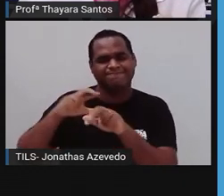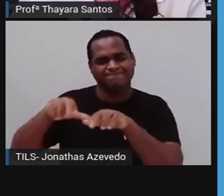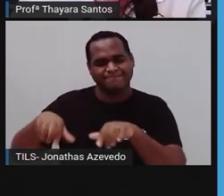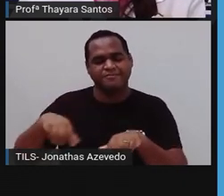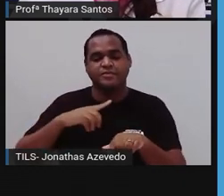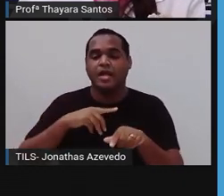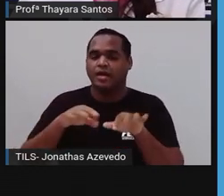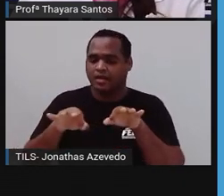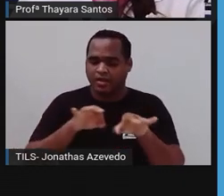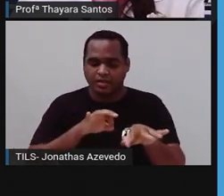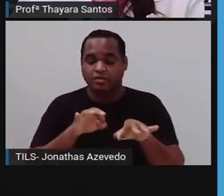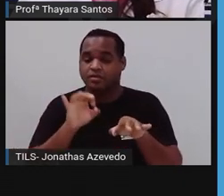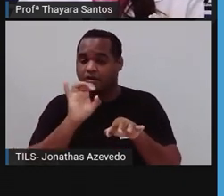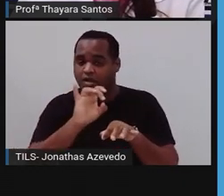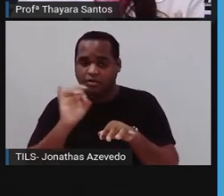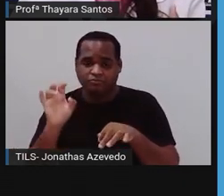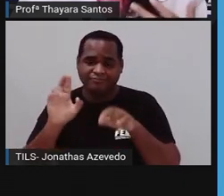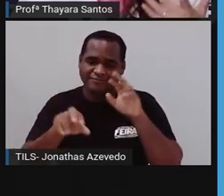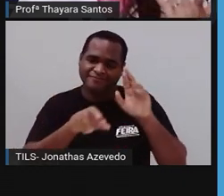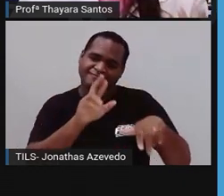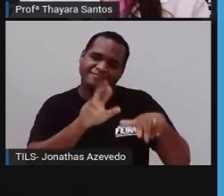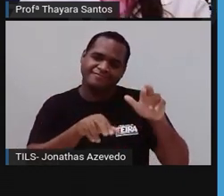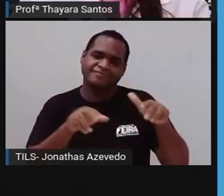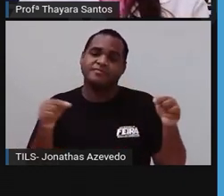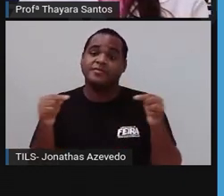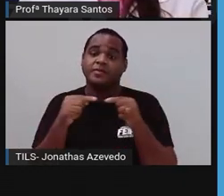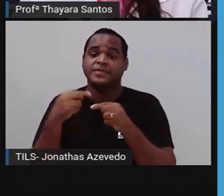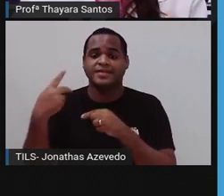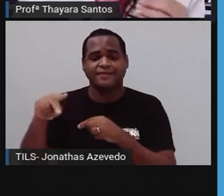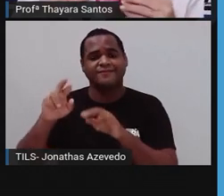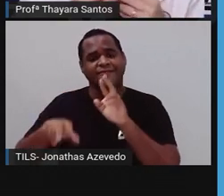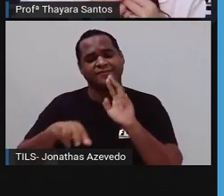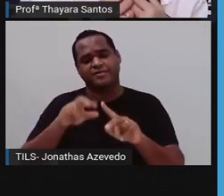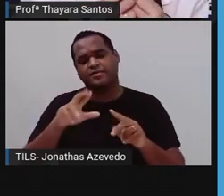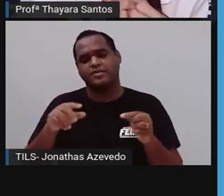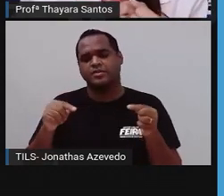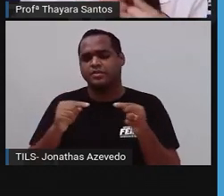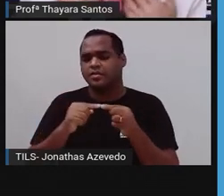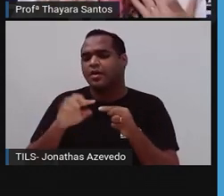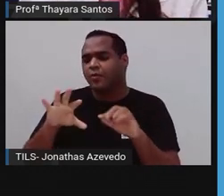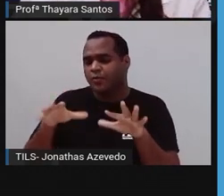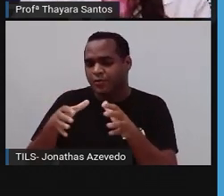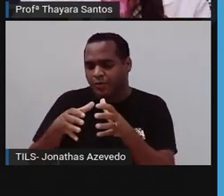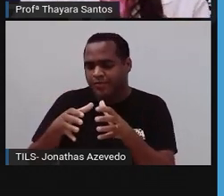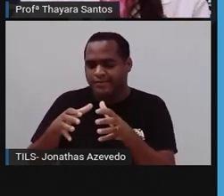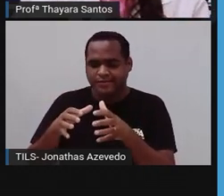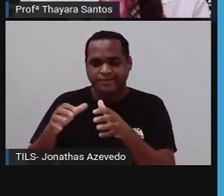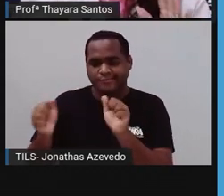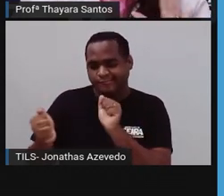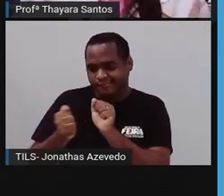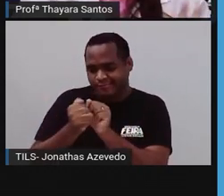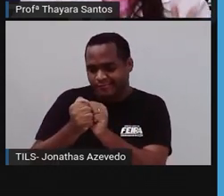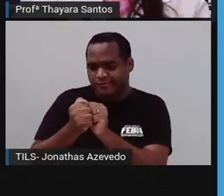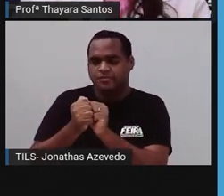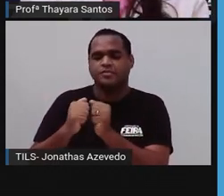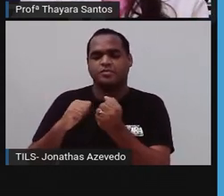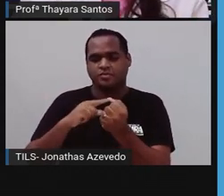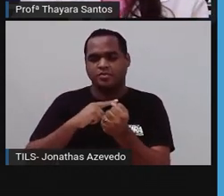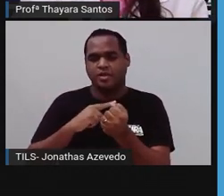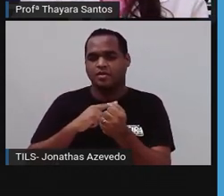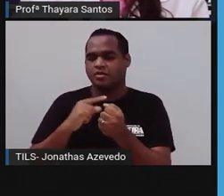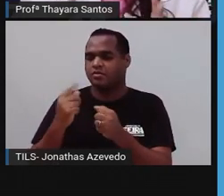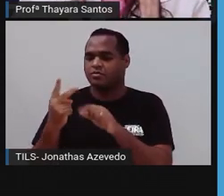daqueles que a gente vê aqui, ou separadamente, é um organismo diferente, mas estão todos grudadinhos ali numa colônia. Então, tem essas duas